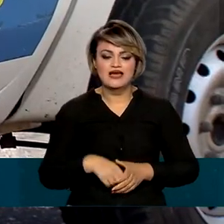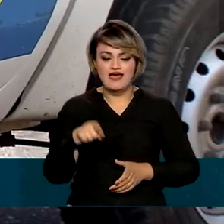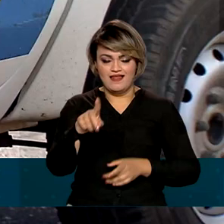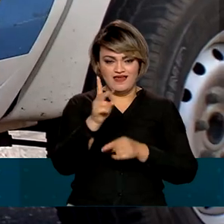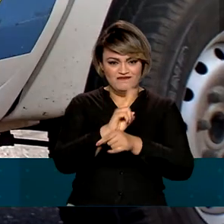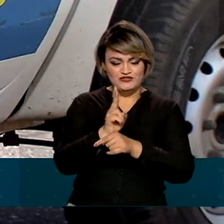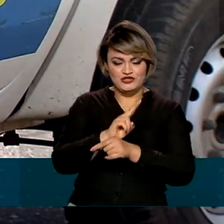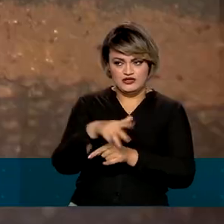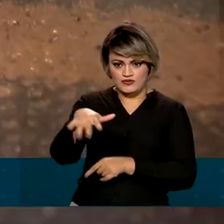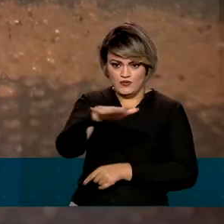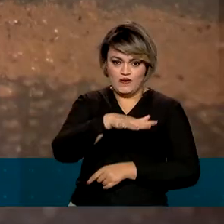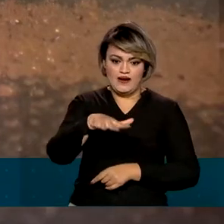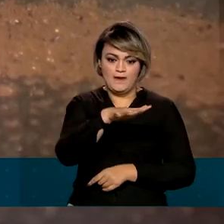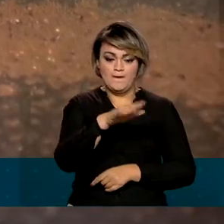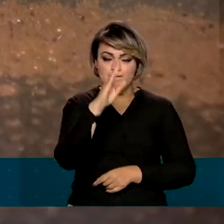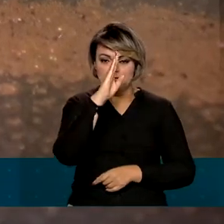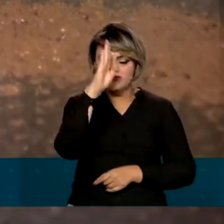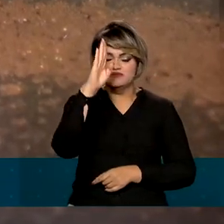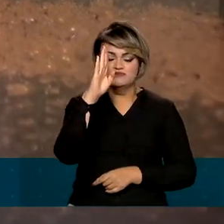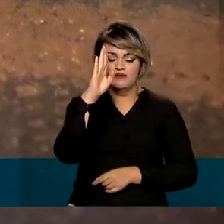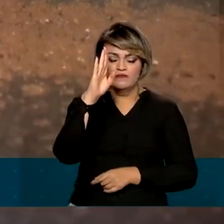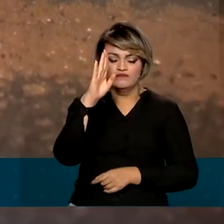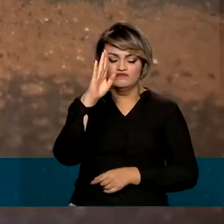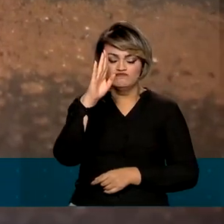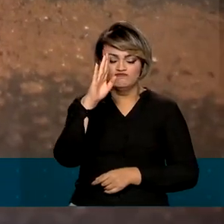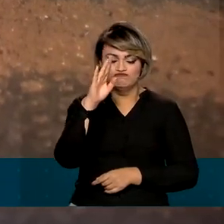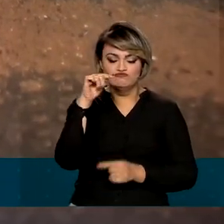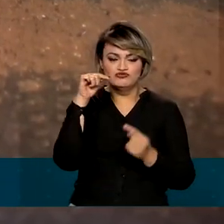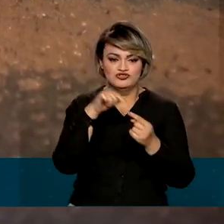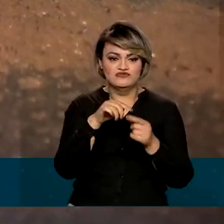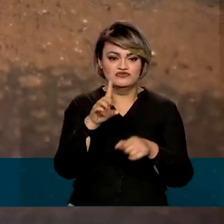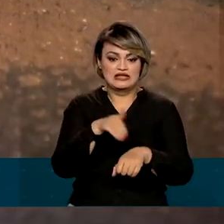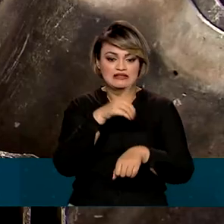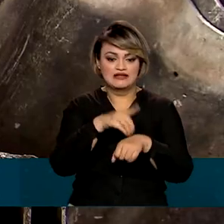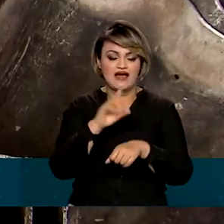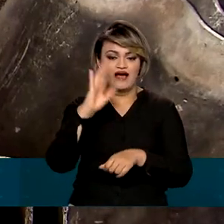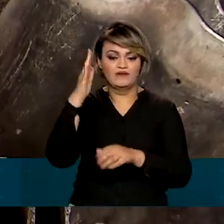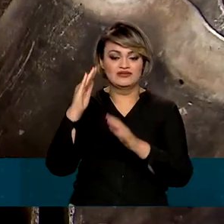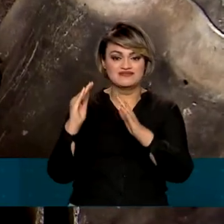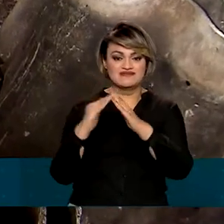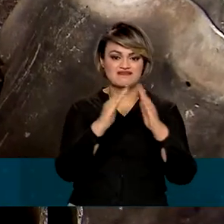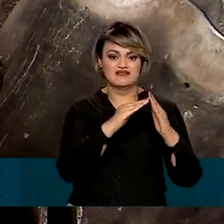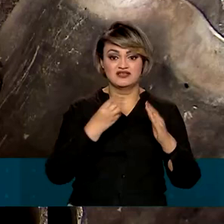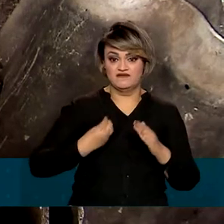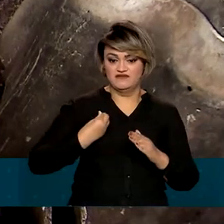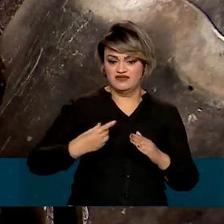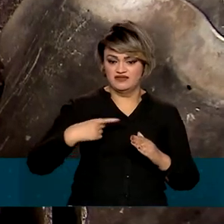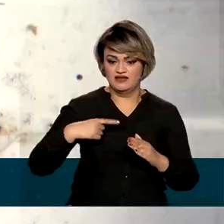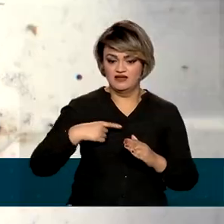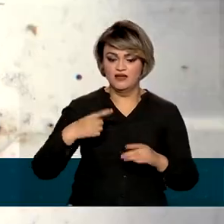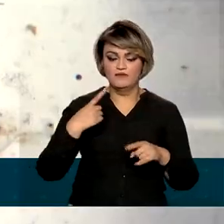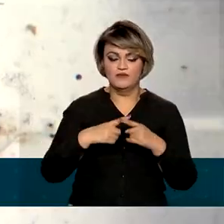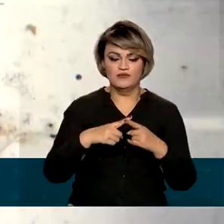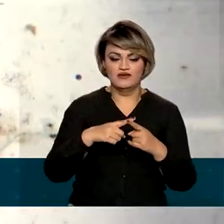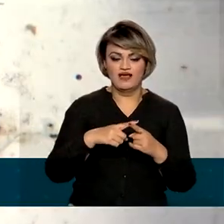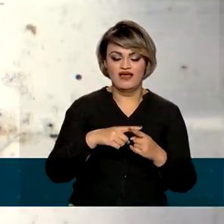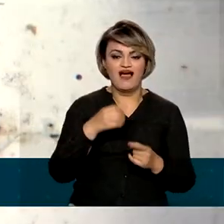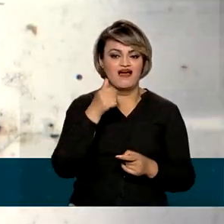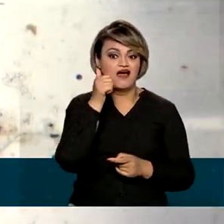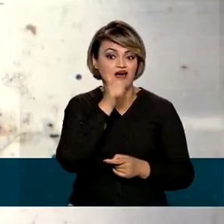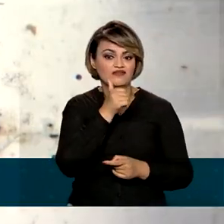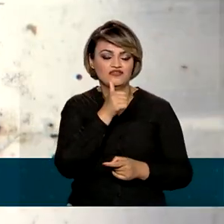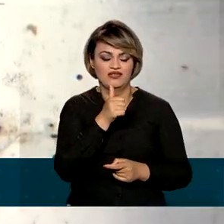vigilância ambiental, o principal foco da dengue está nas casas habitadas, já que a fêmea do mosquito